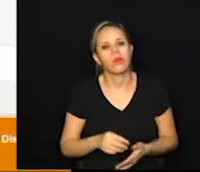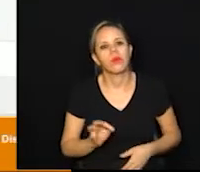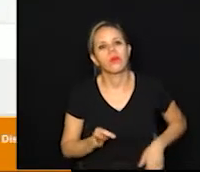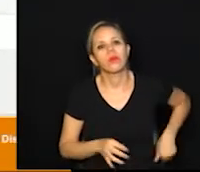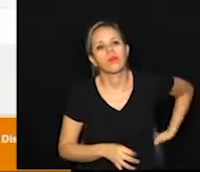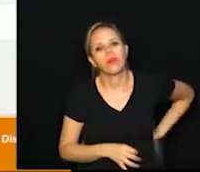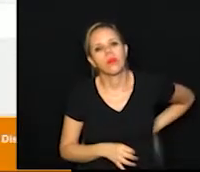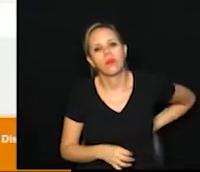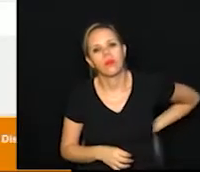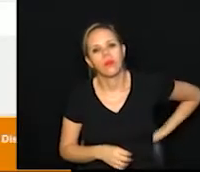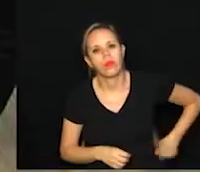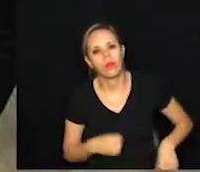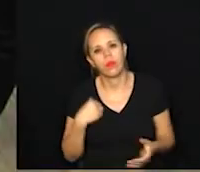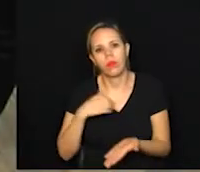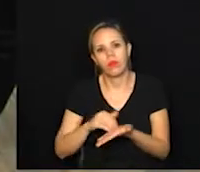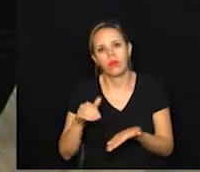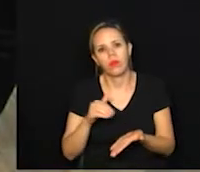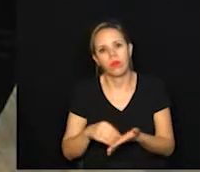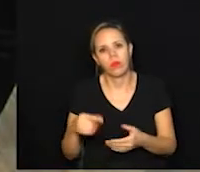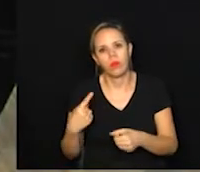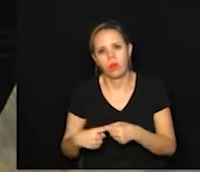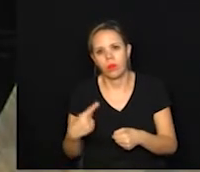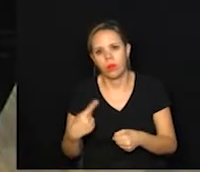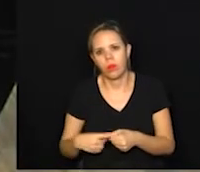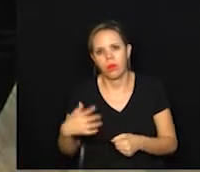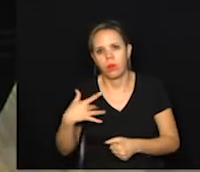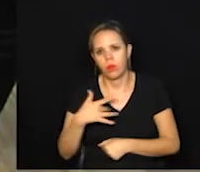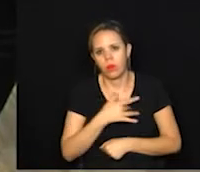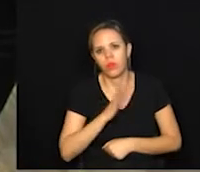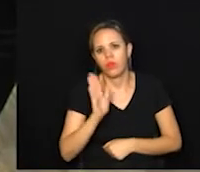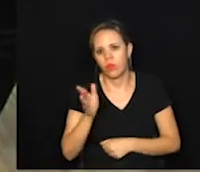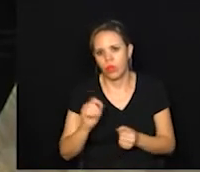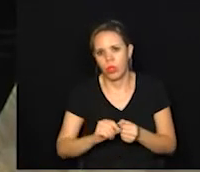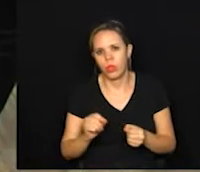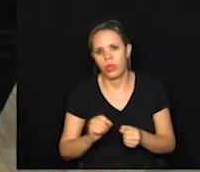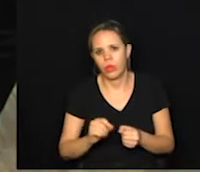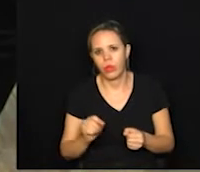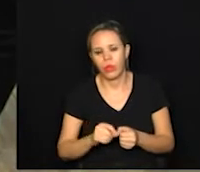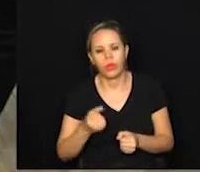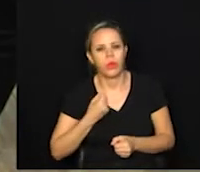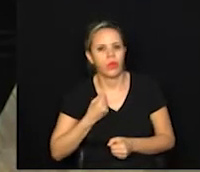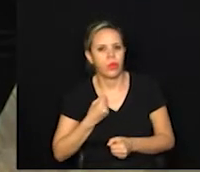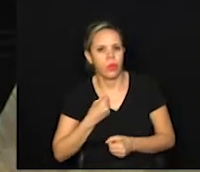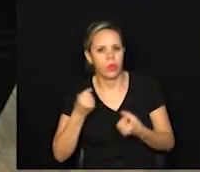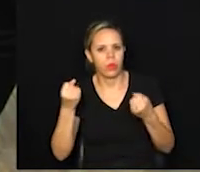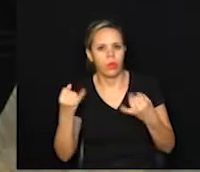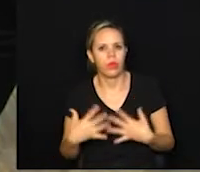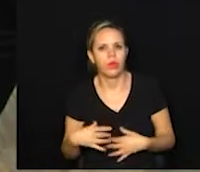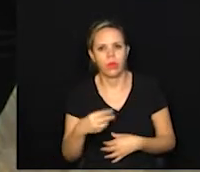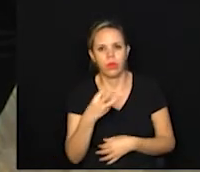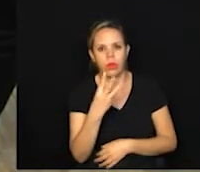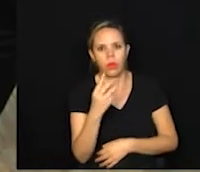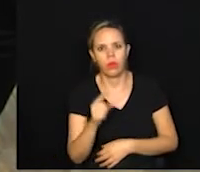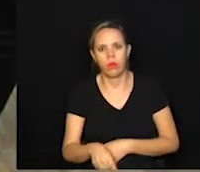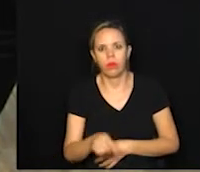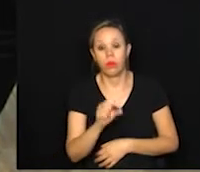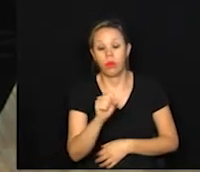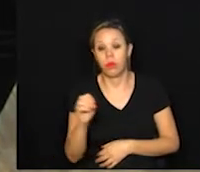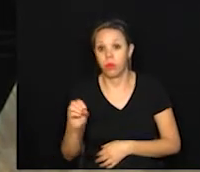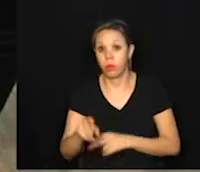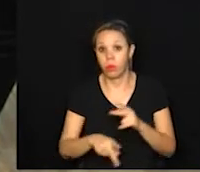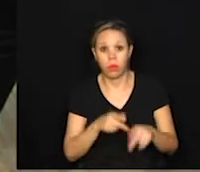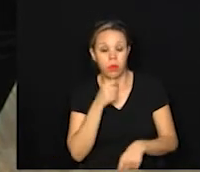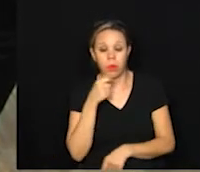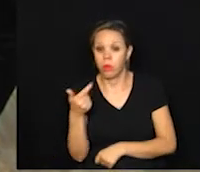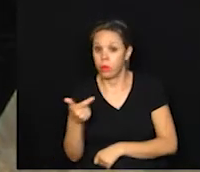Inclusive, a Secretaria Municipal de Saúde já fez aí um número pré, são mais de 3.800 pessoas que